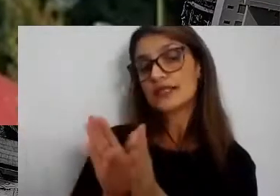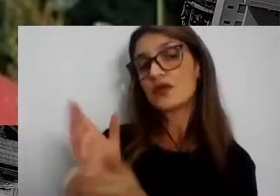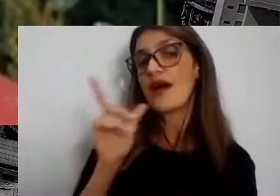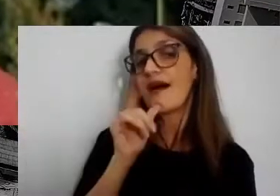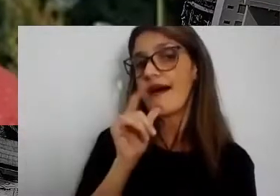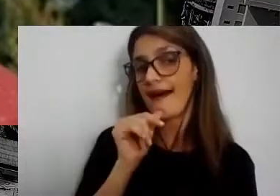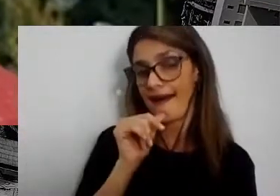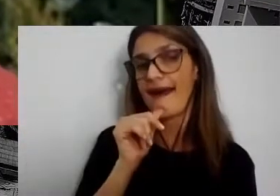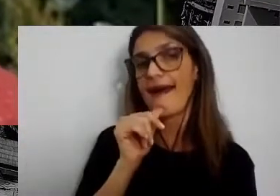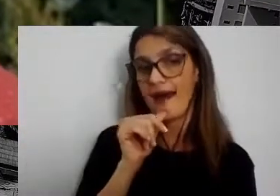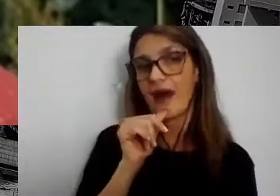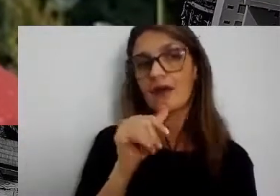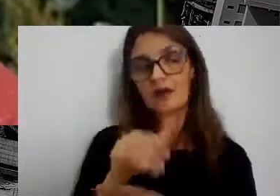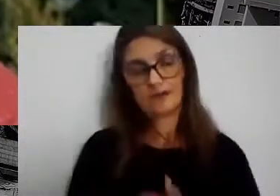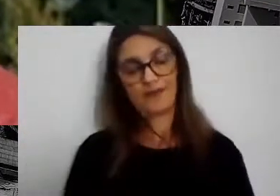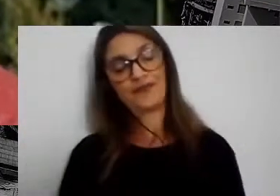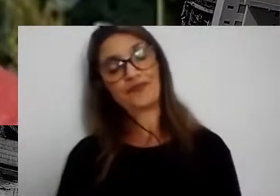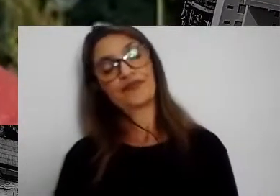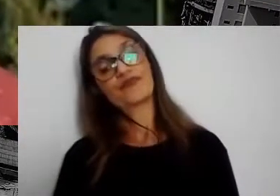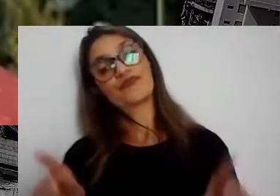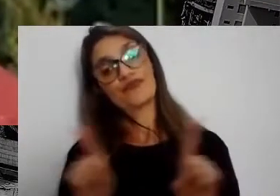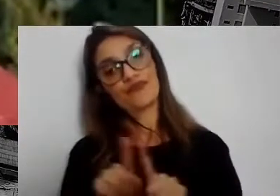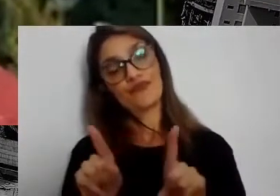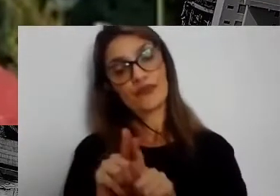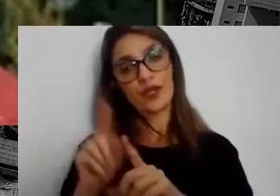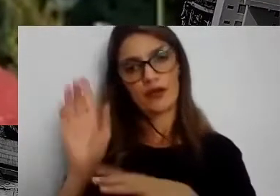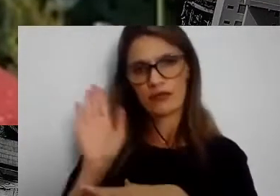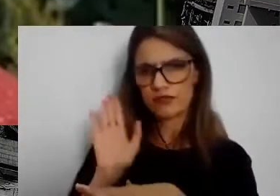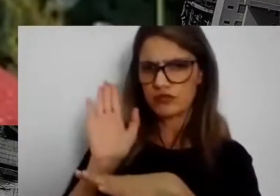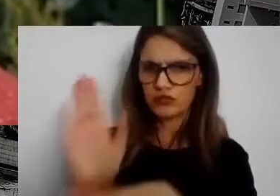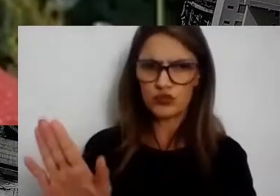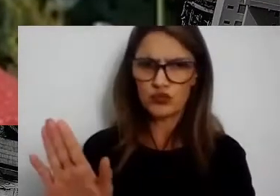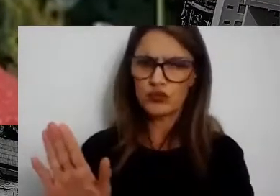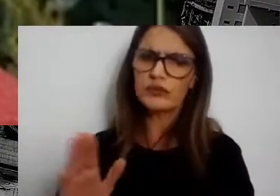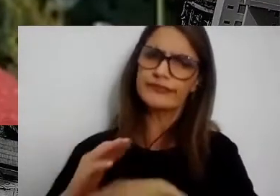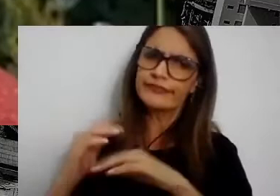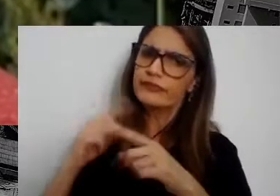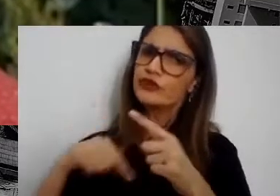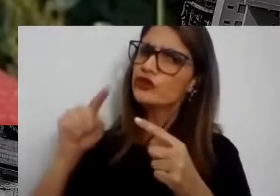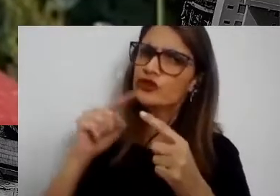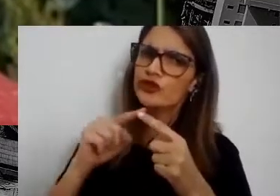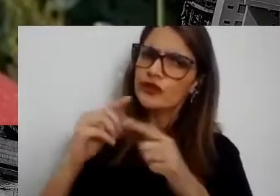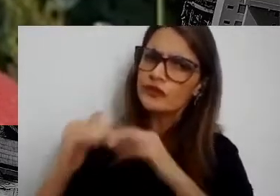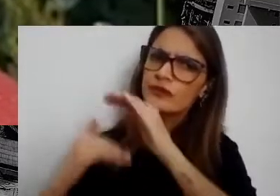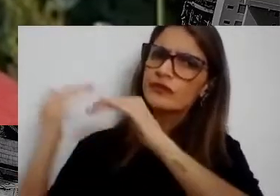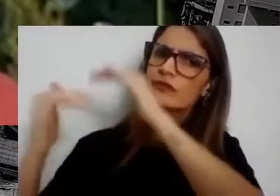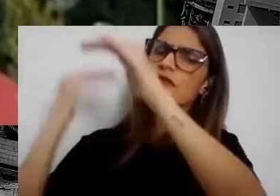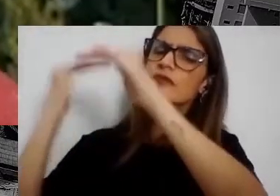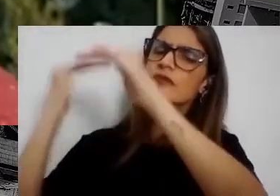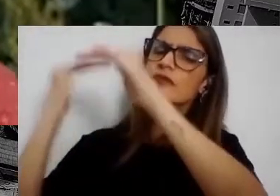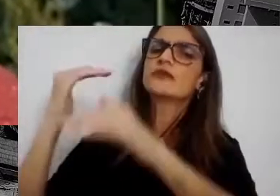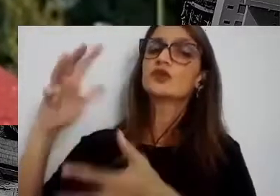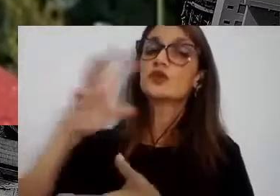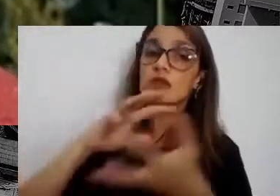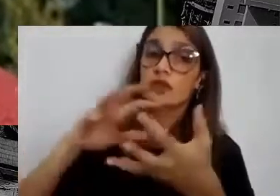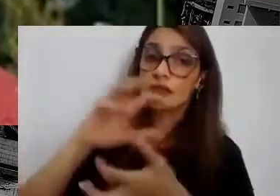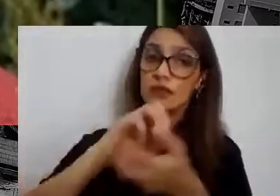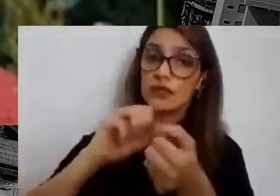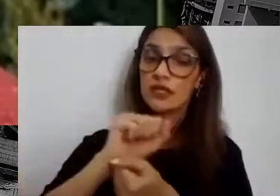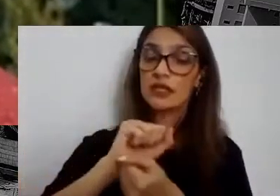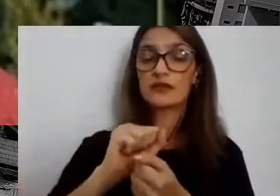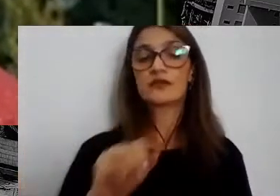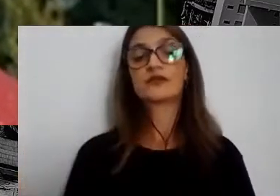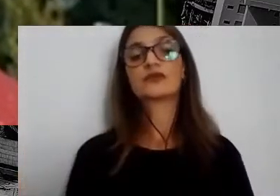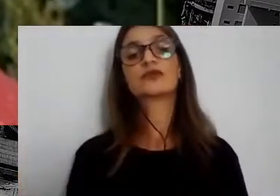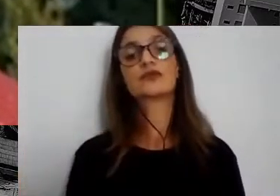também que está muito alinhada com o objetivo de desenvolvimento sustentável, ADS6, de garantir disponibilidade